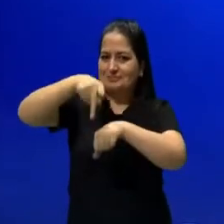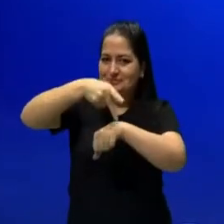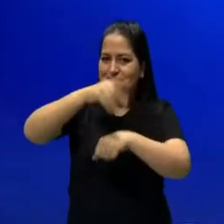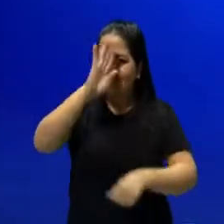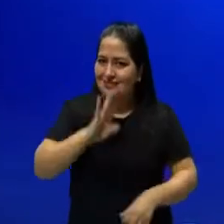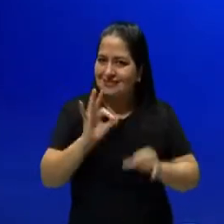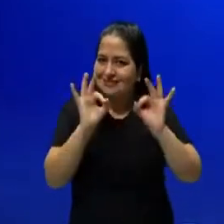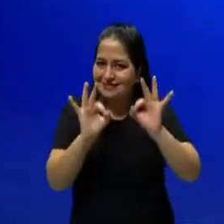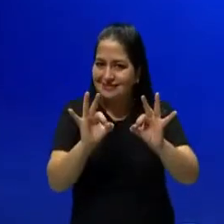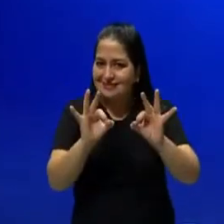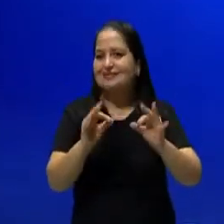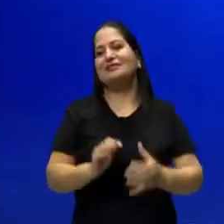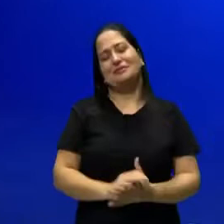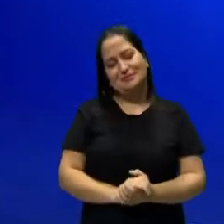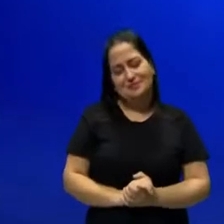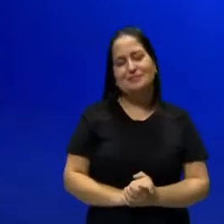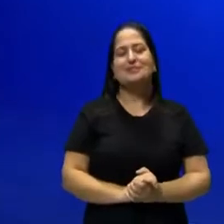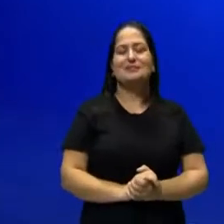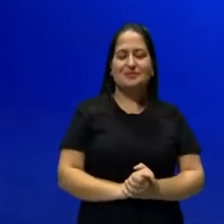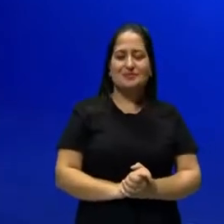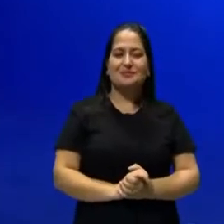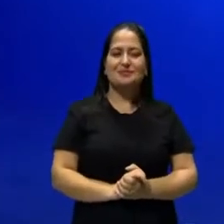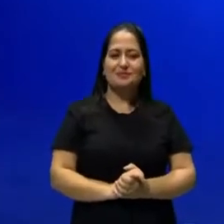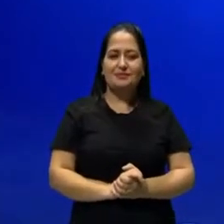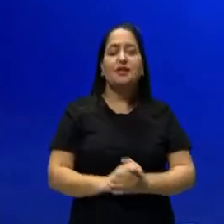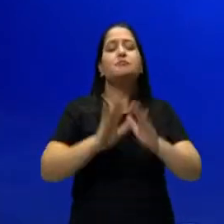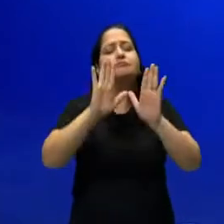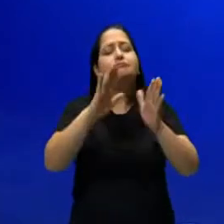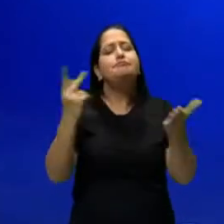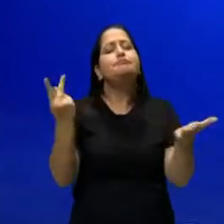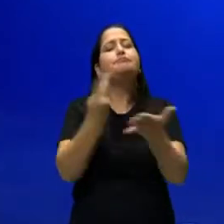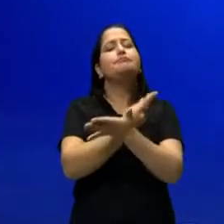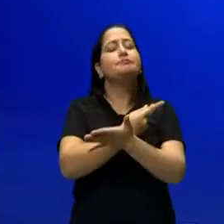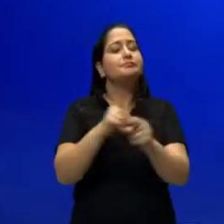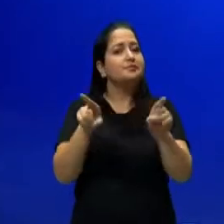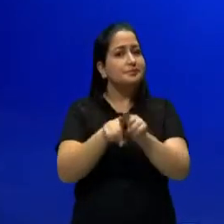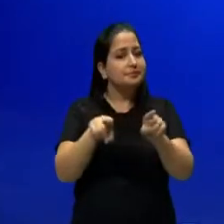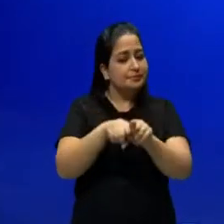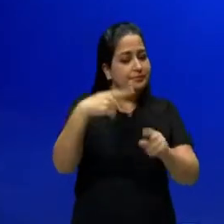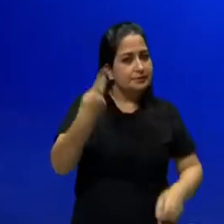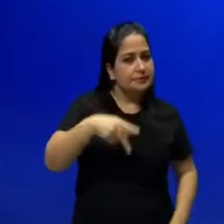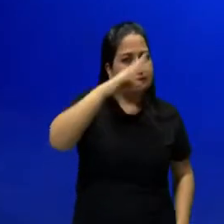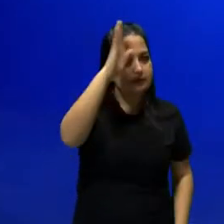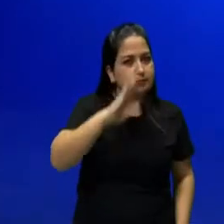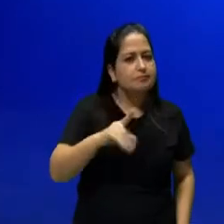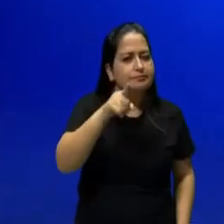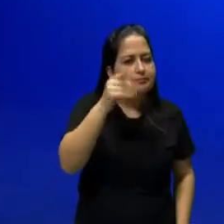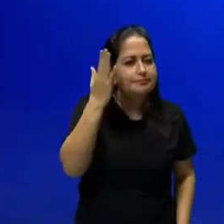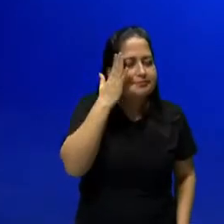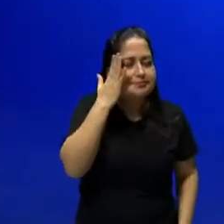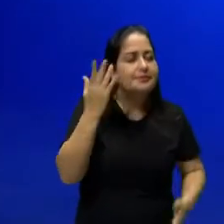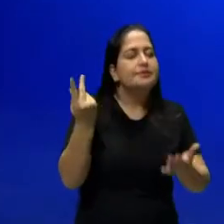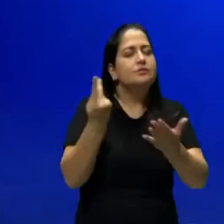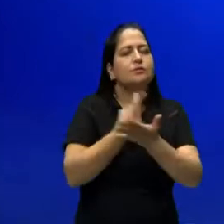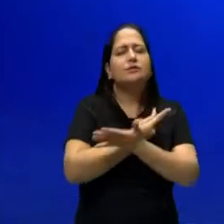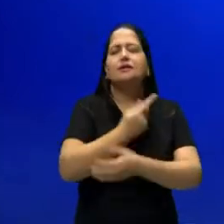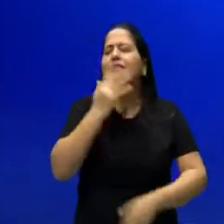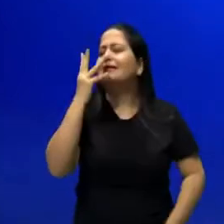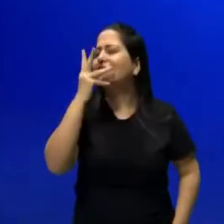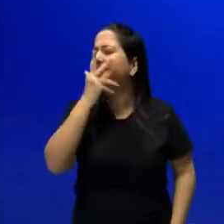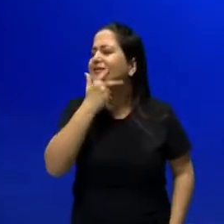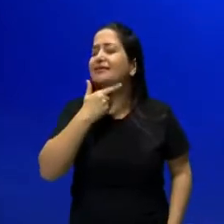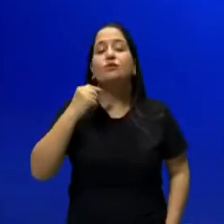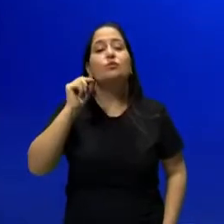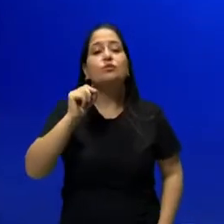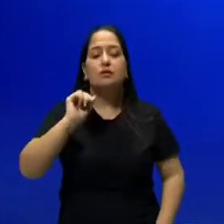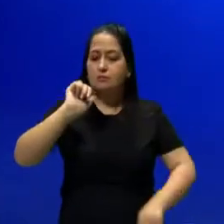Vamos seguindo. O que mais que pode ter acontecido nesse nosso Brasil? Começa um processo muito lindo, chamado de